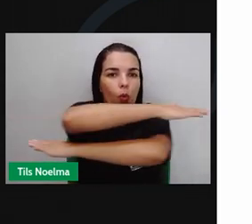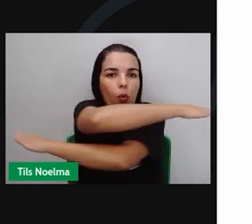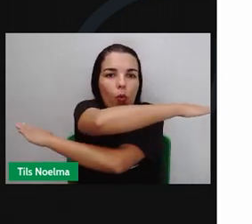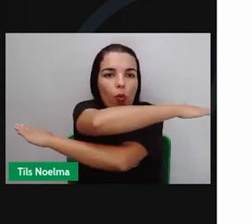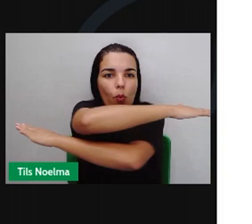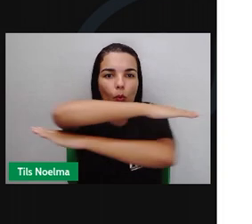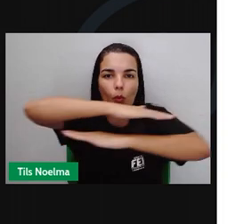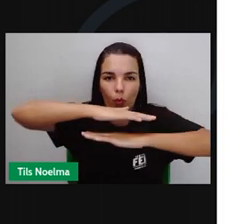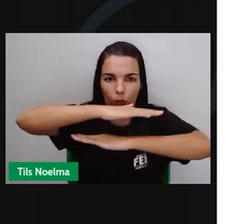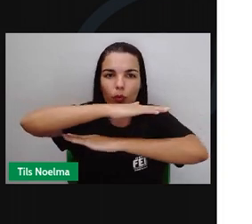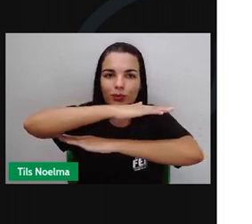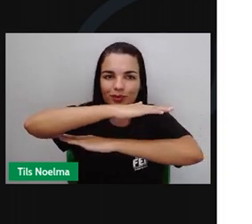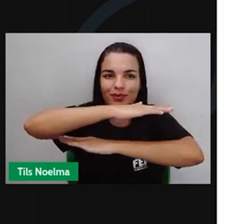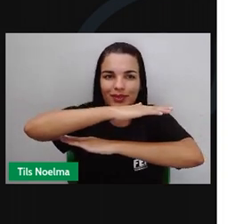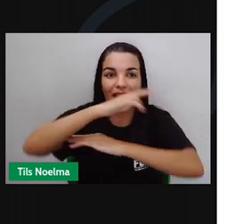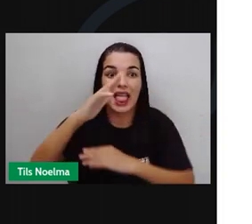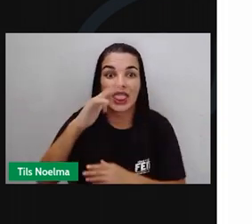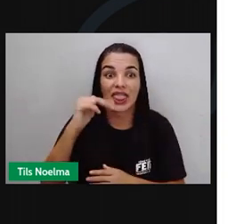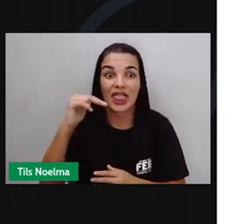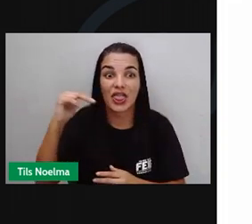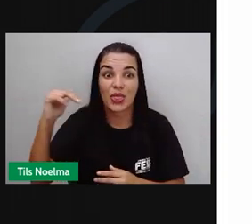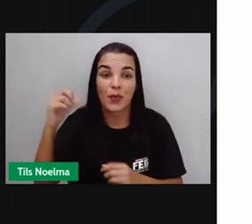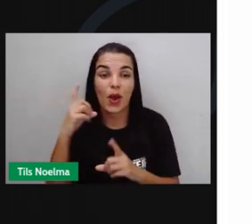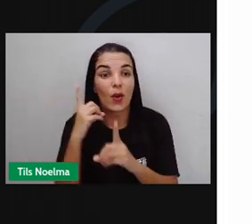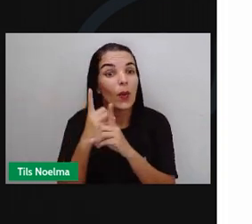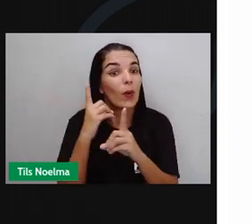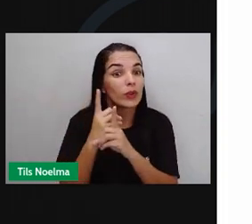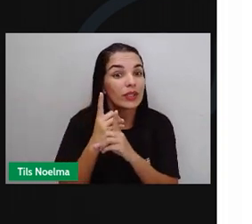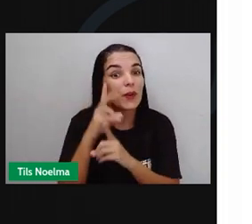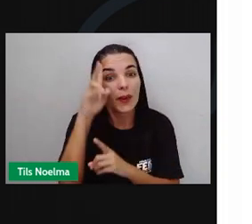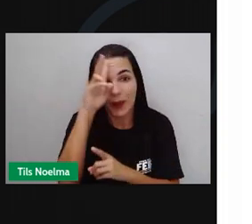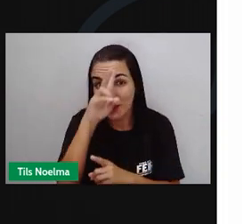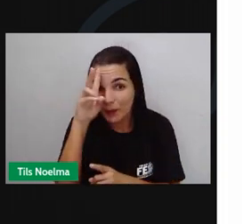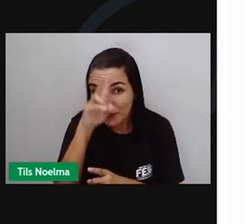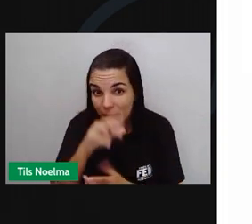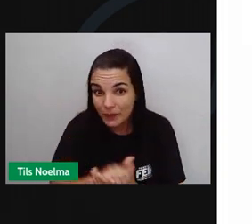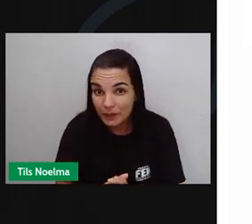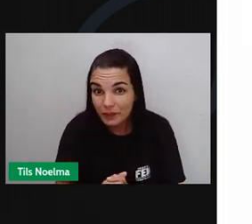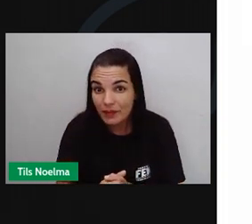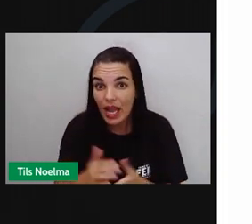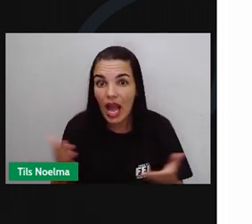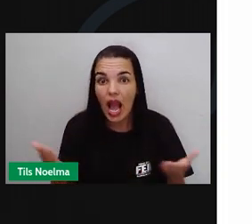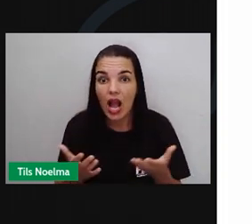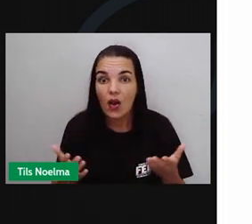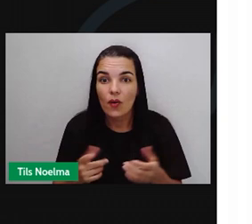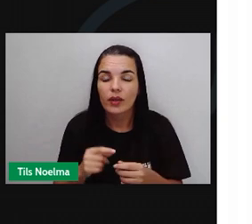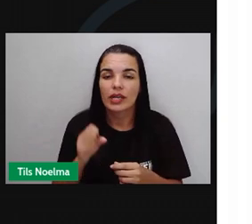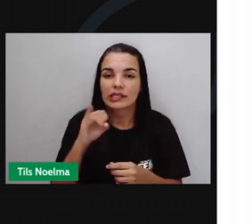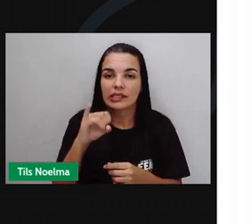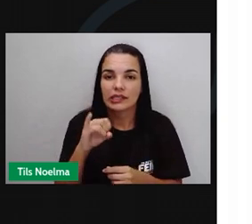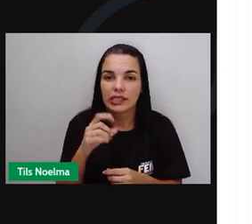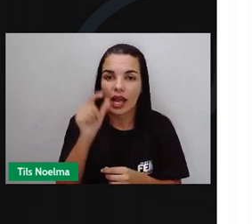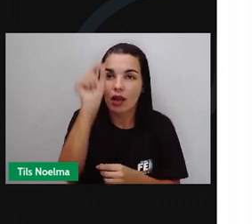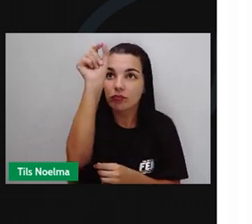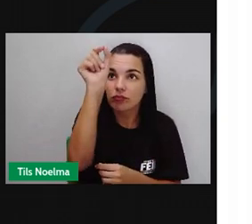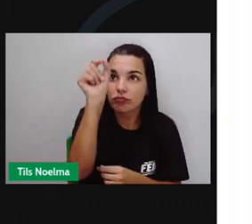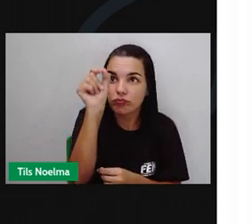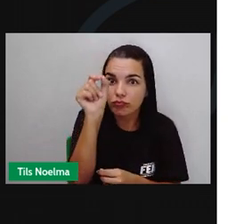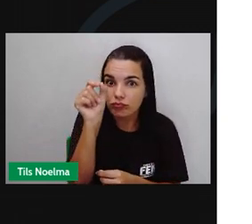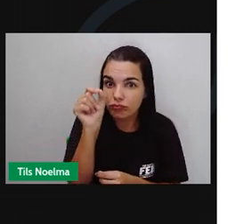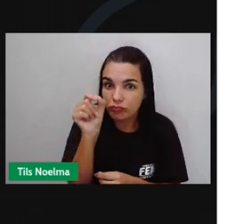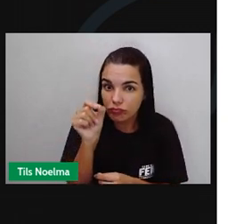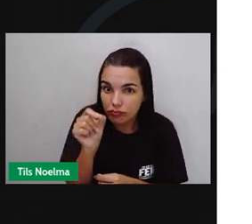Isso que são retas paralelas, retas que nunca se encontram. Agora, se eu colocar outra reta